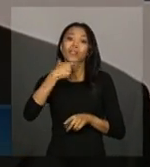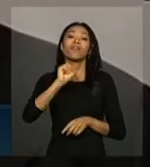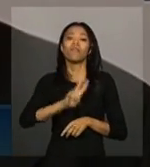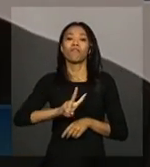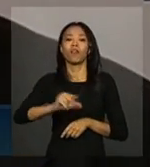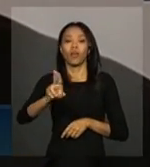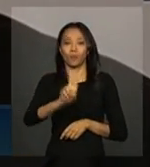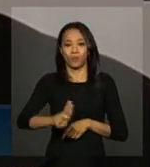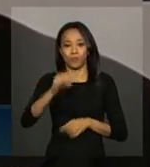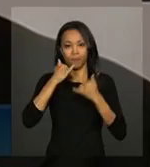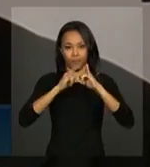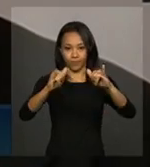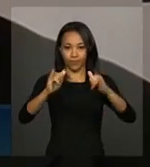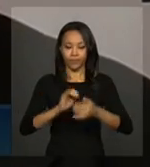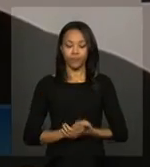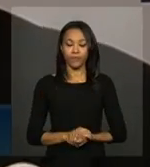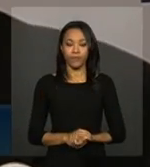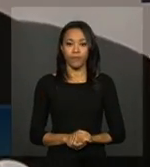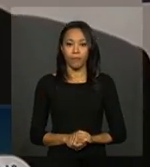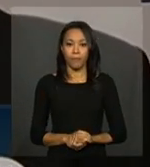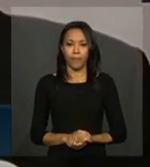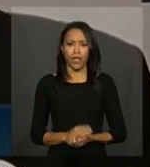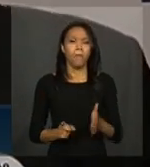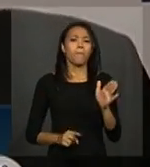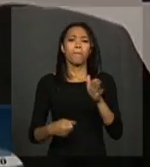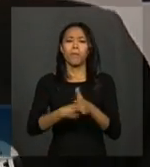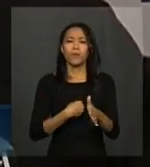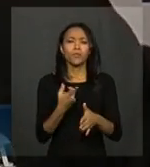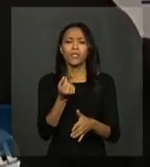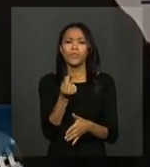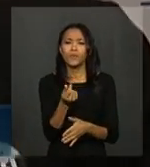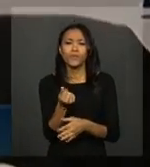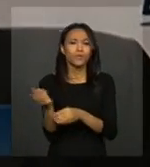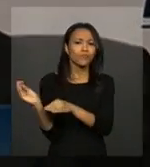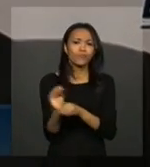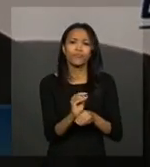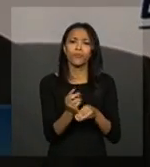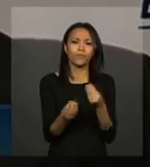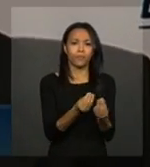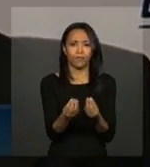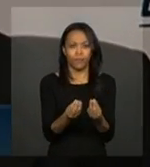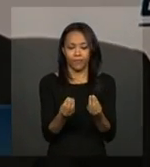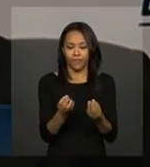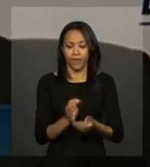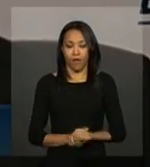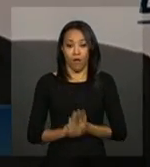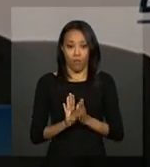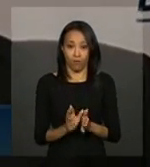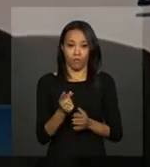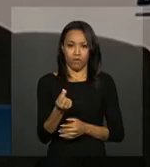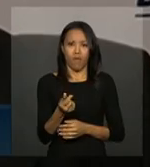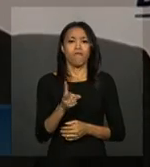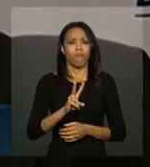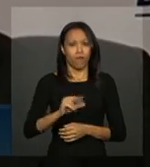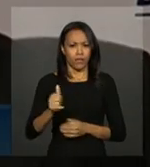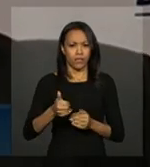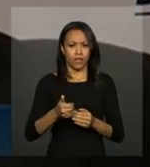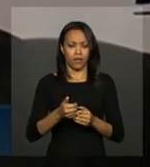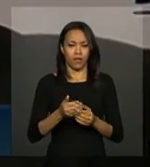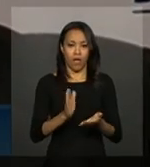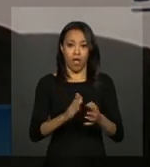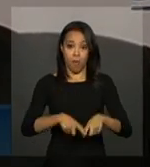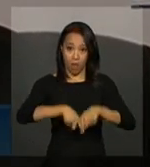O financiamento vai ser grande parte